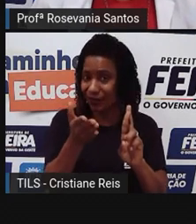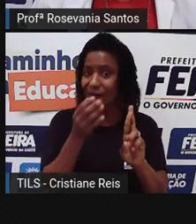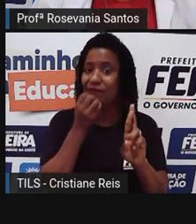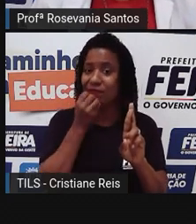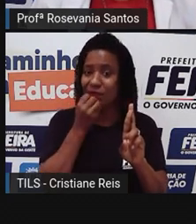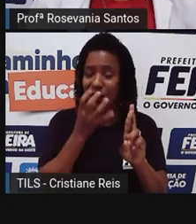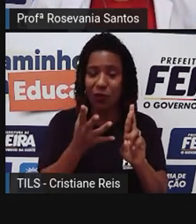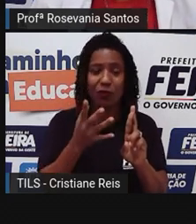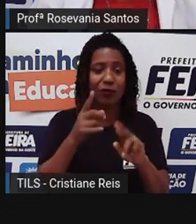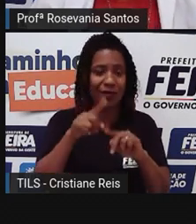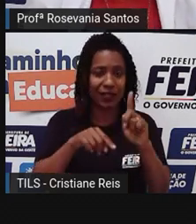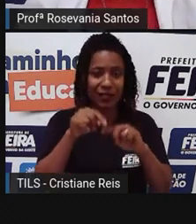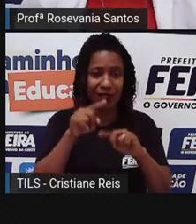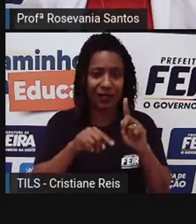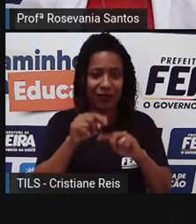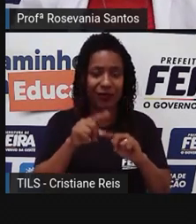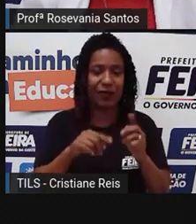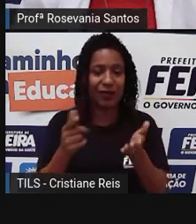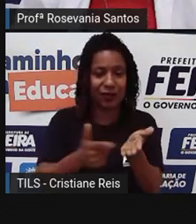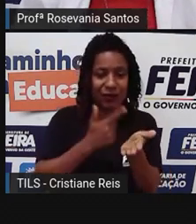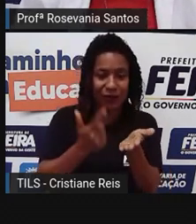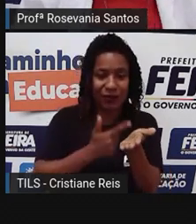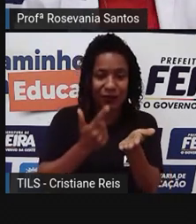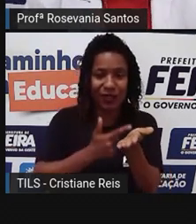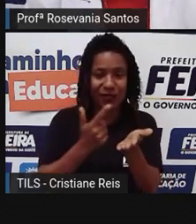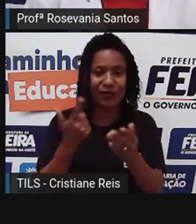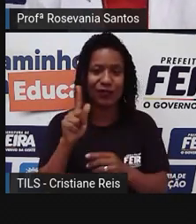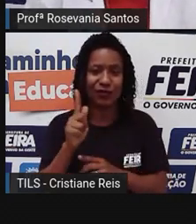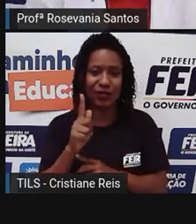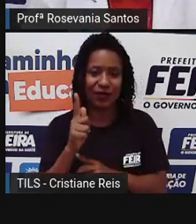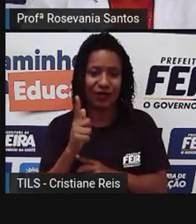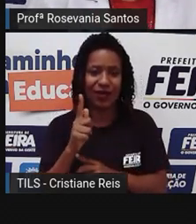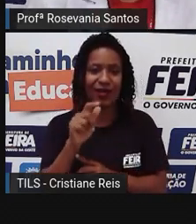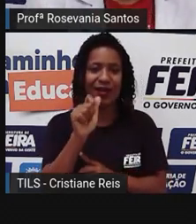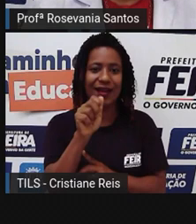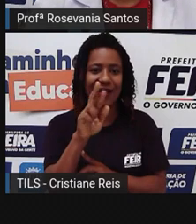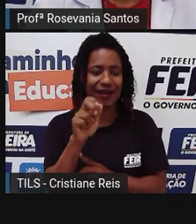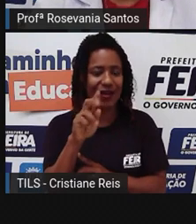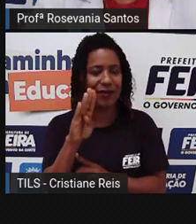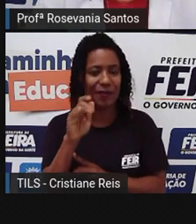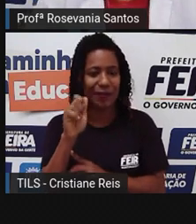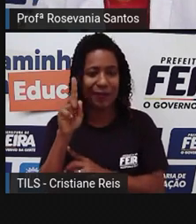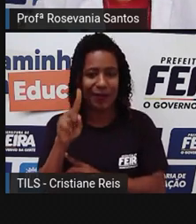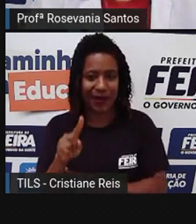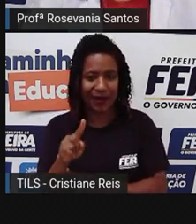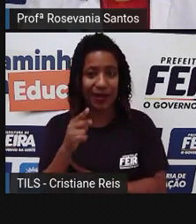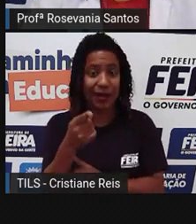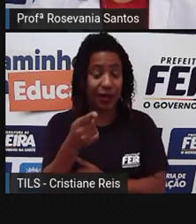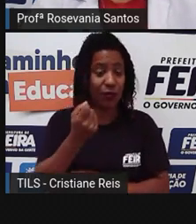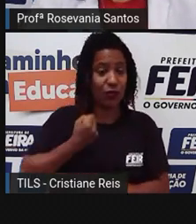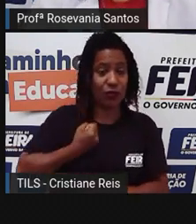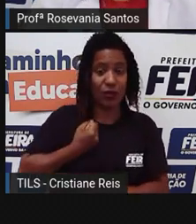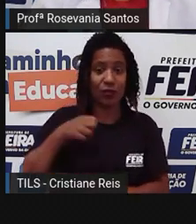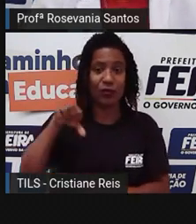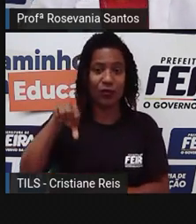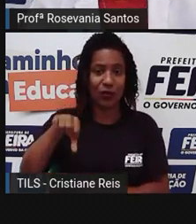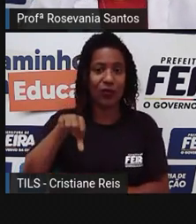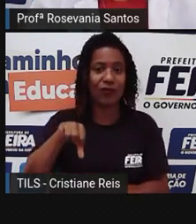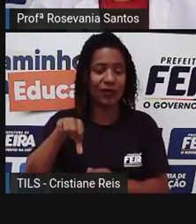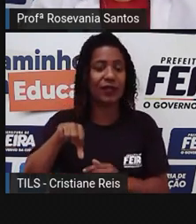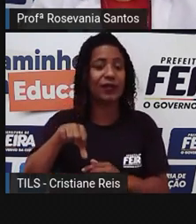parte desse material, né, é o livro de geografia Araribar Mais, Geografia Vol. 9, é uma obra coletiva,